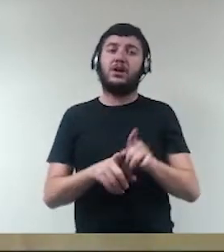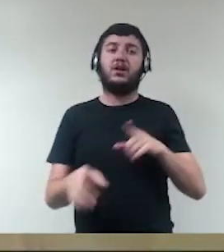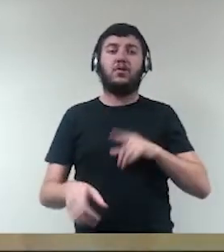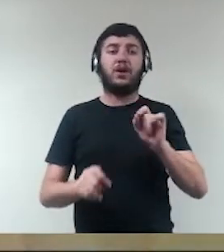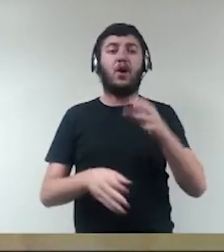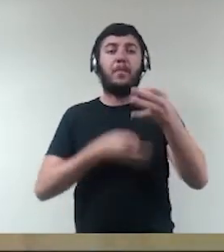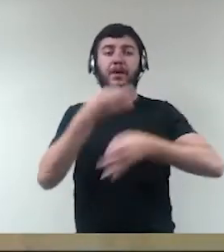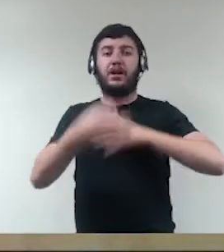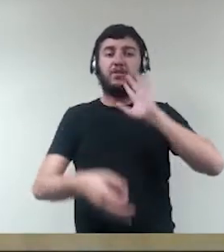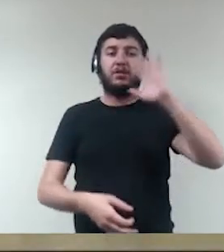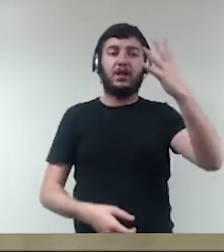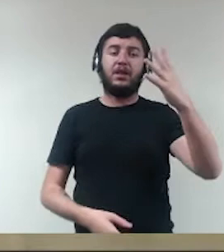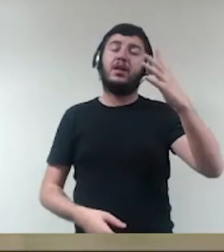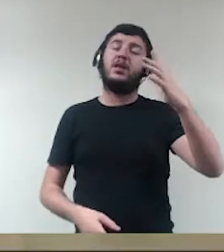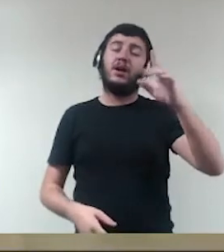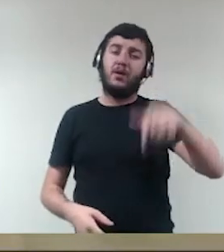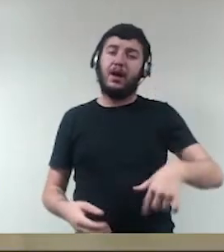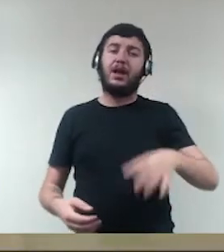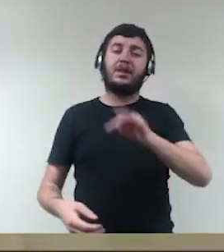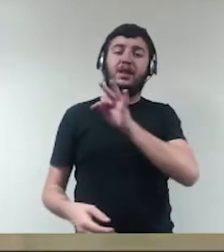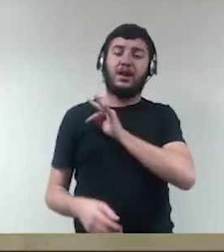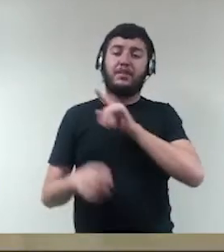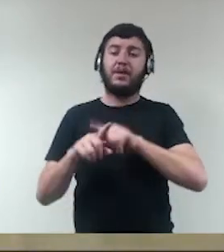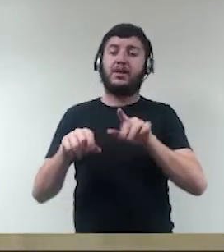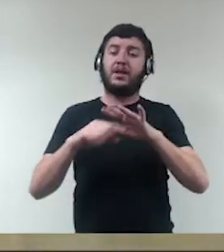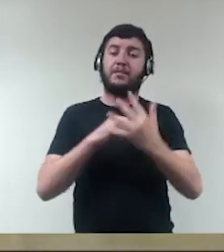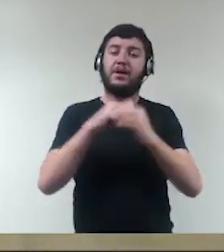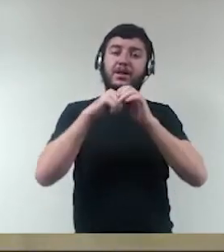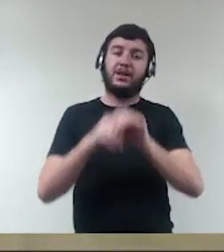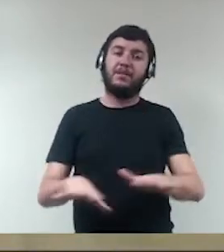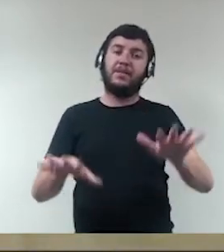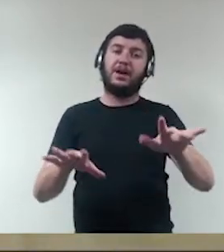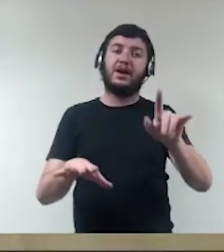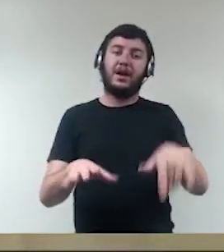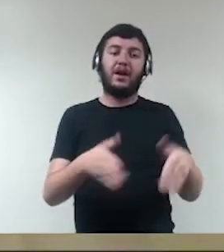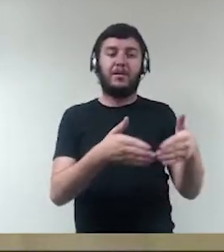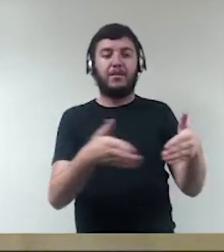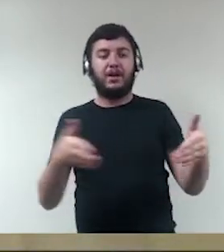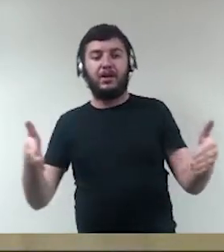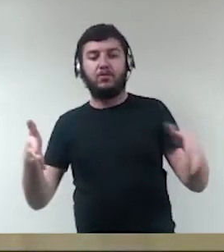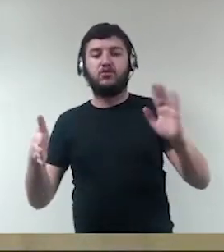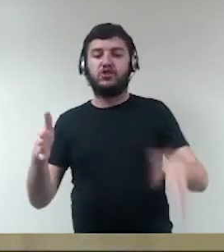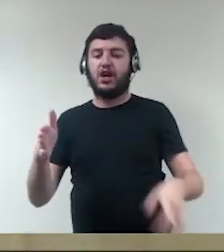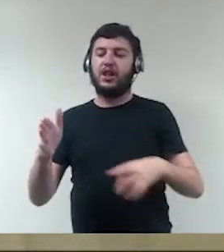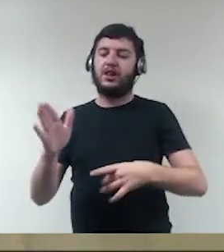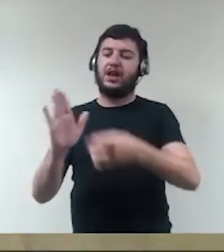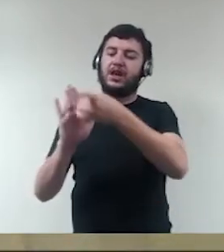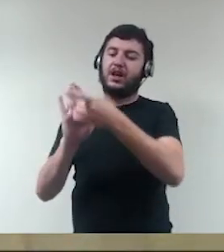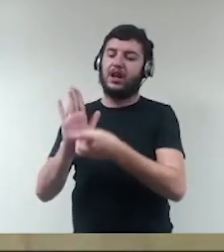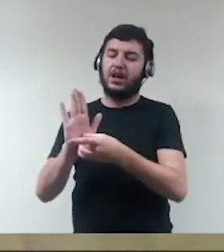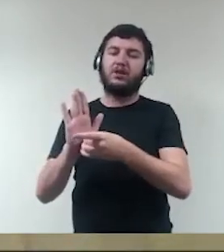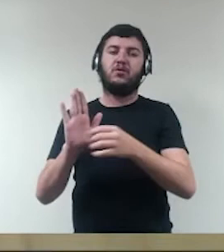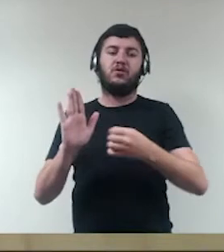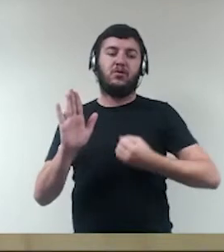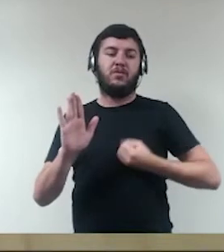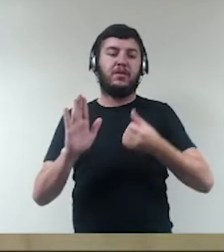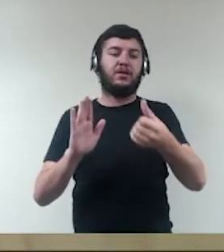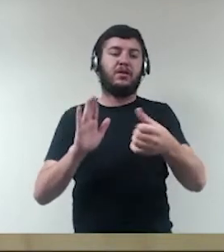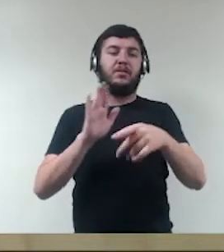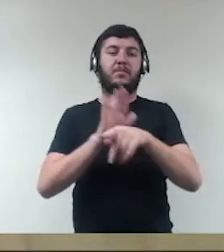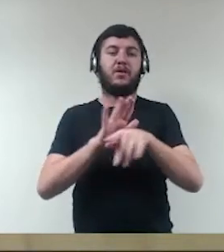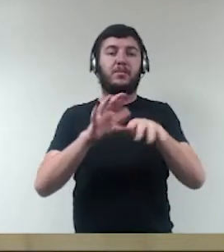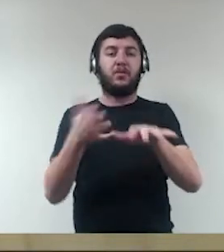né, e só no período da pandemia. Que período esse? É o período previsto no Decreto 6 do Congresso Nacional, que é o que